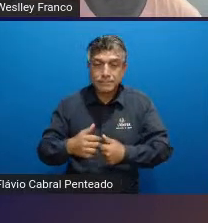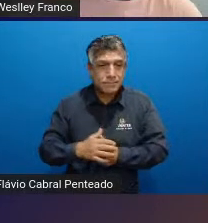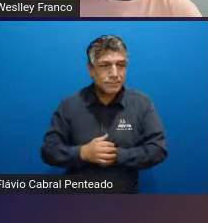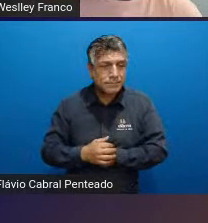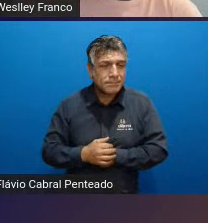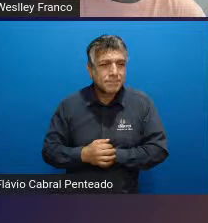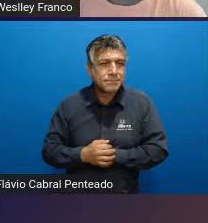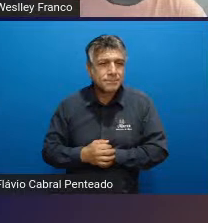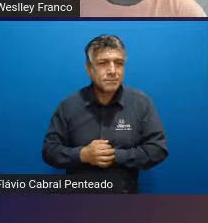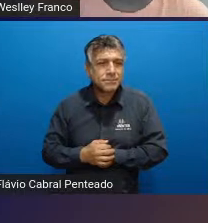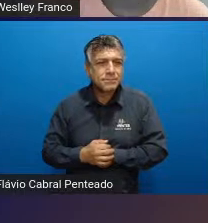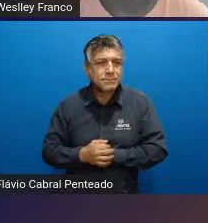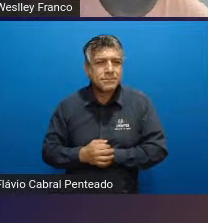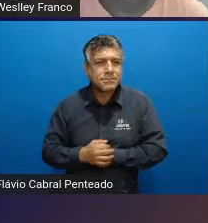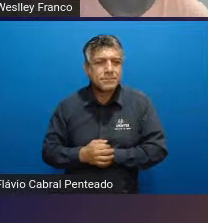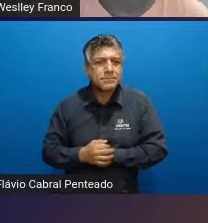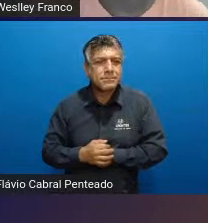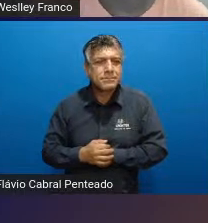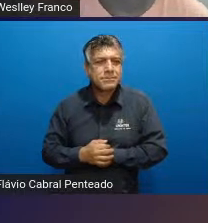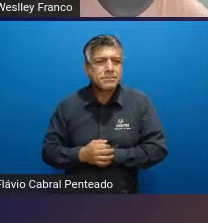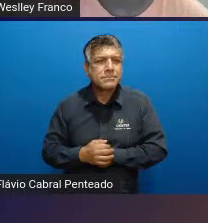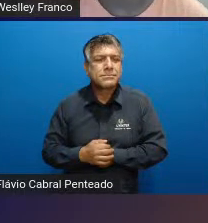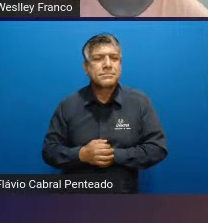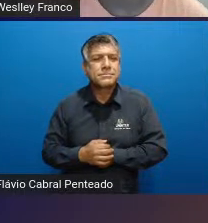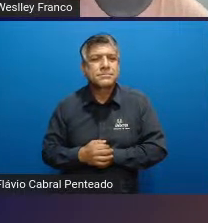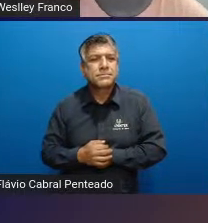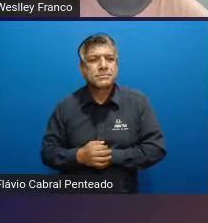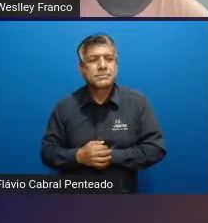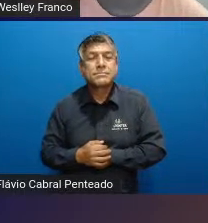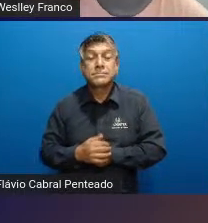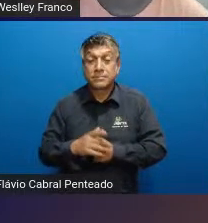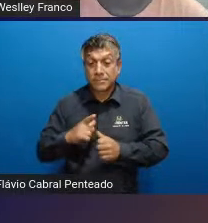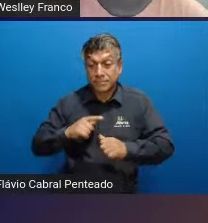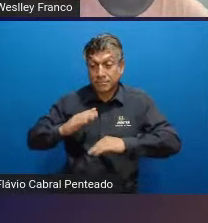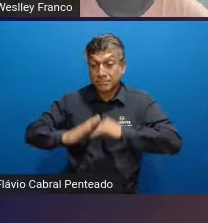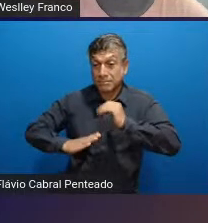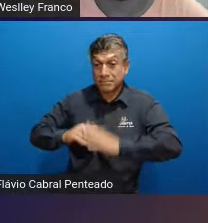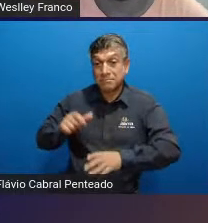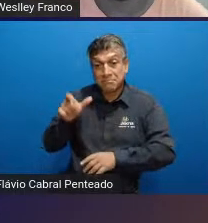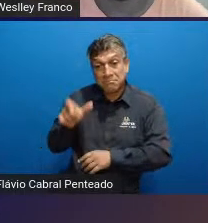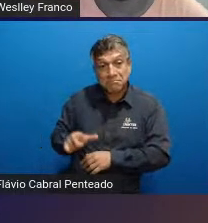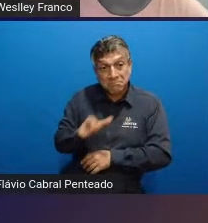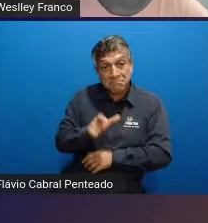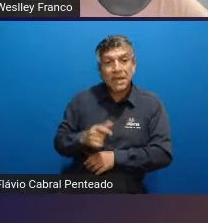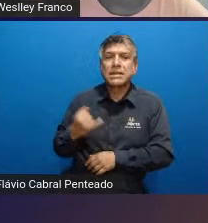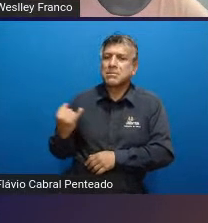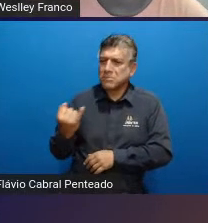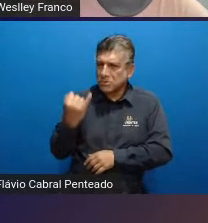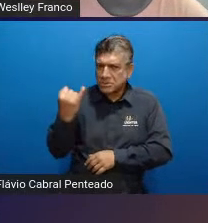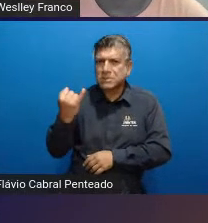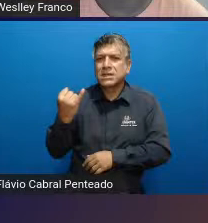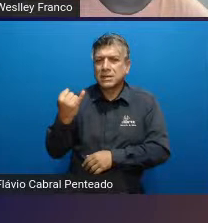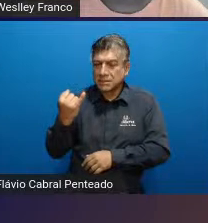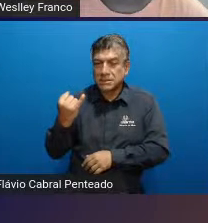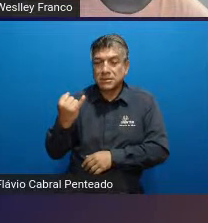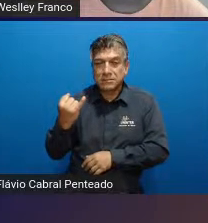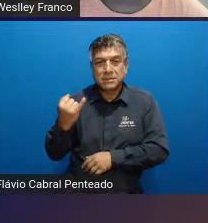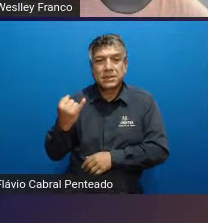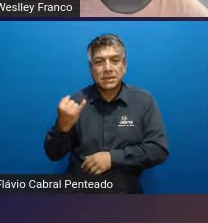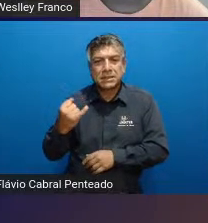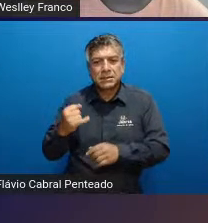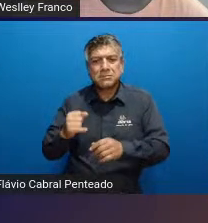ser mais pela vida os zagueiros tem as suas importâncias quanto defensiva quanto ofendiva